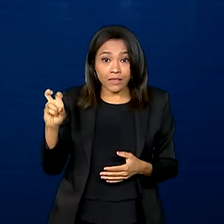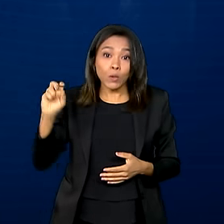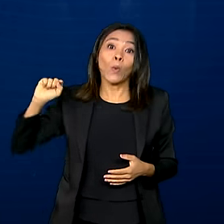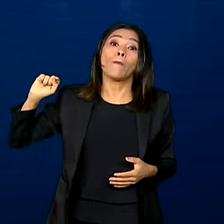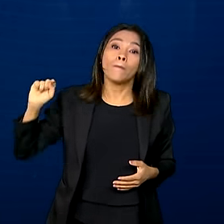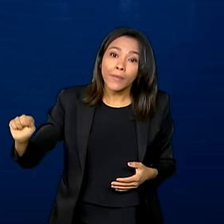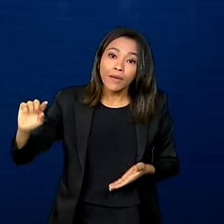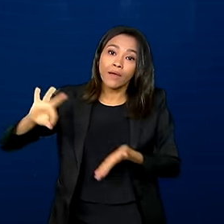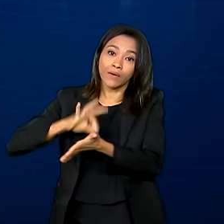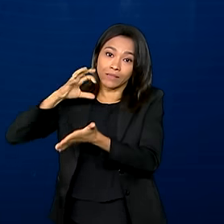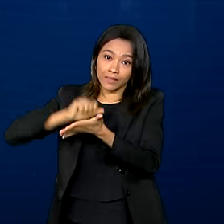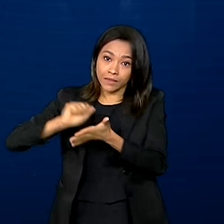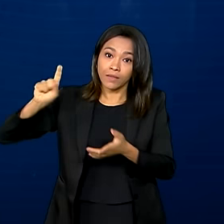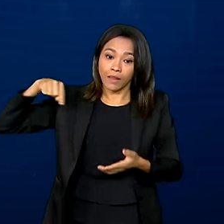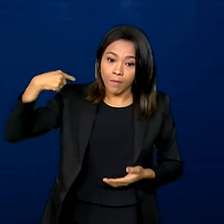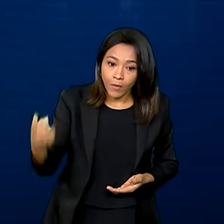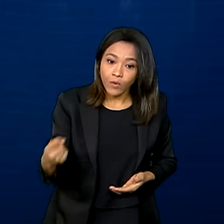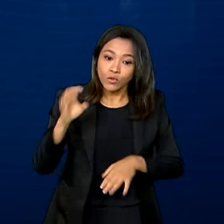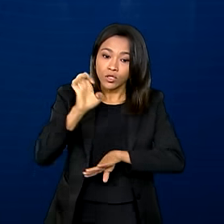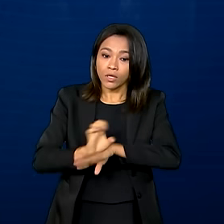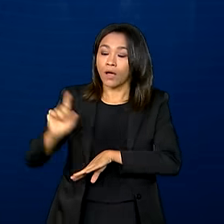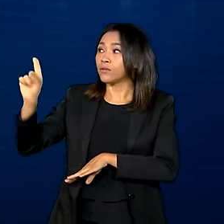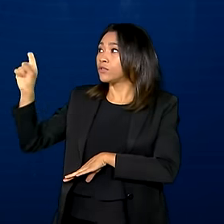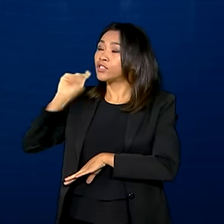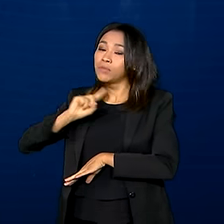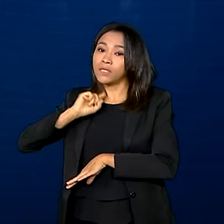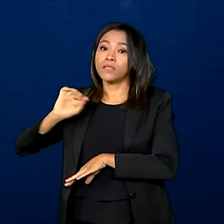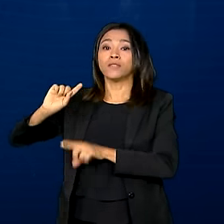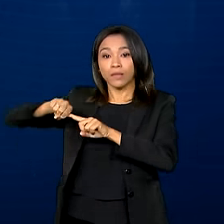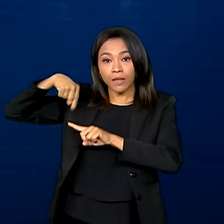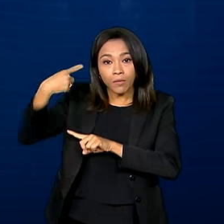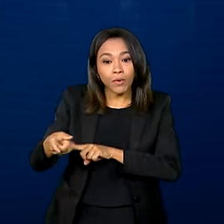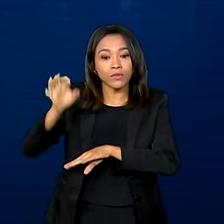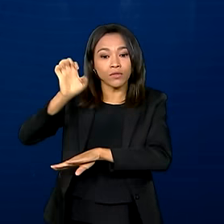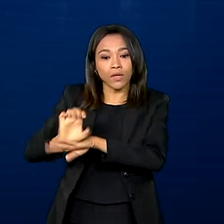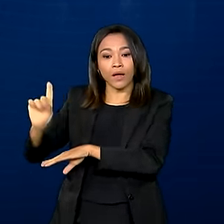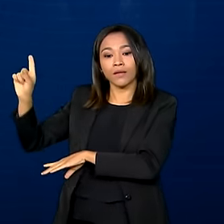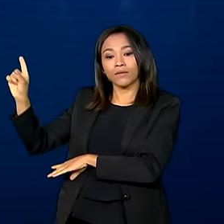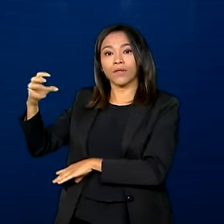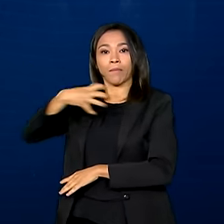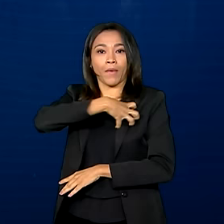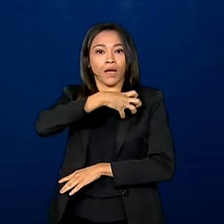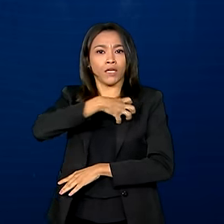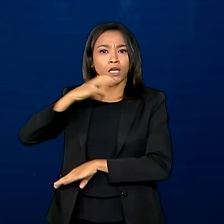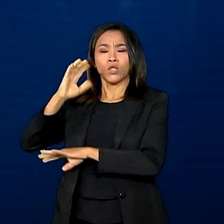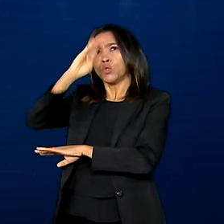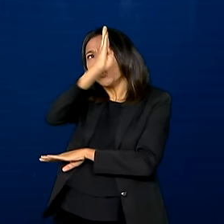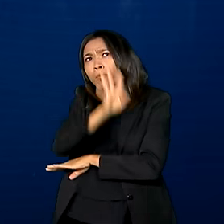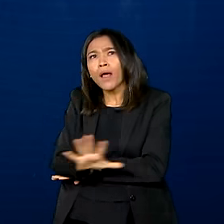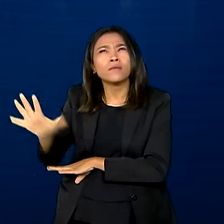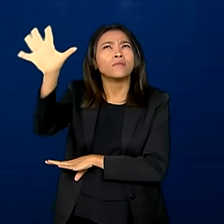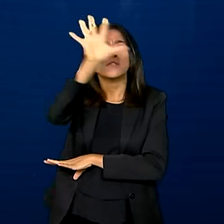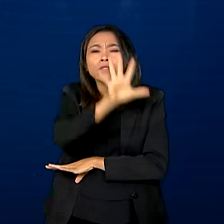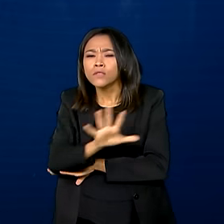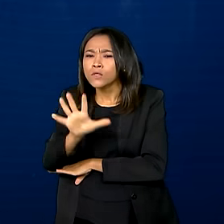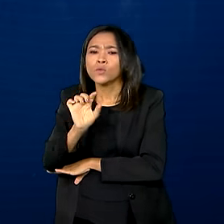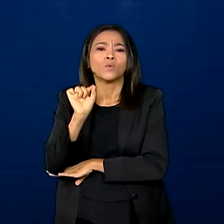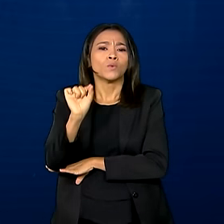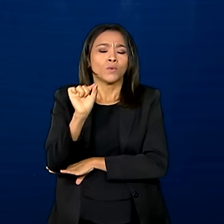mil inscritos, seguido por Minas Gerais e Bahia. Em todo o país serão